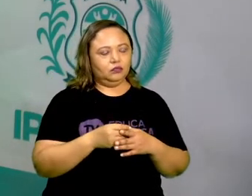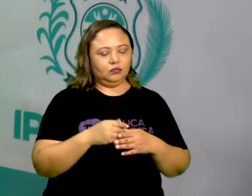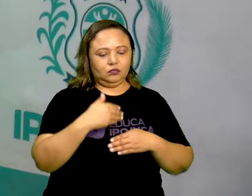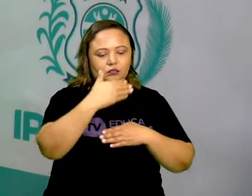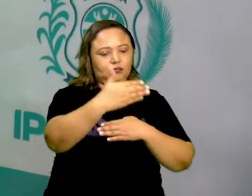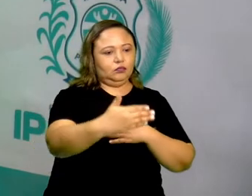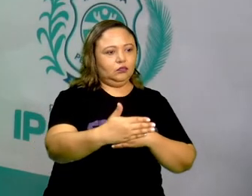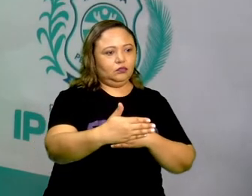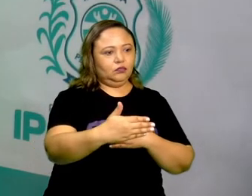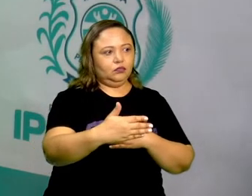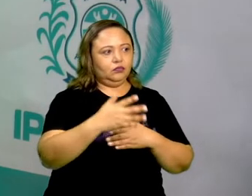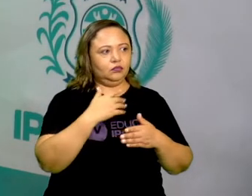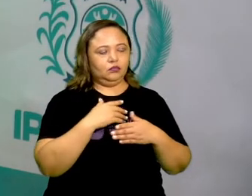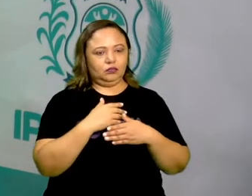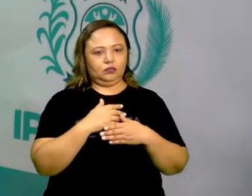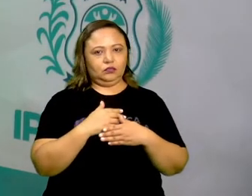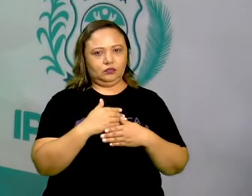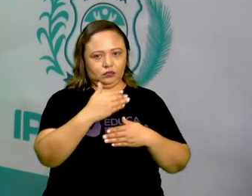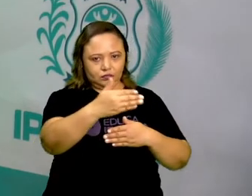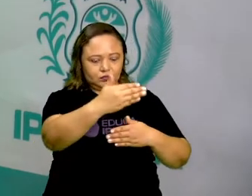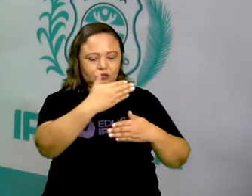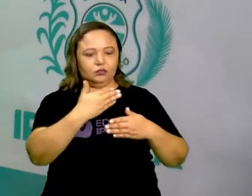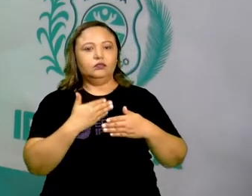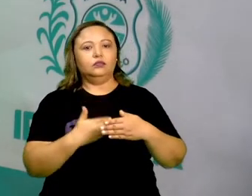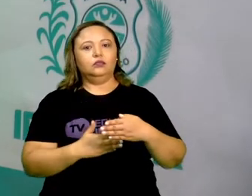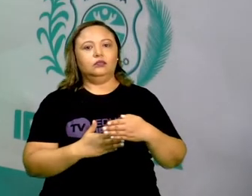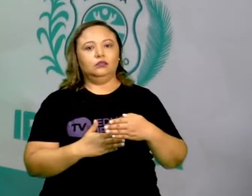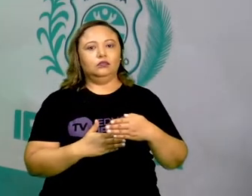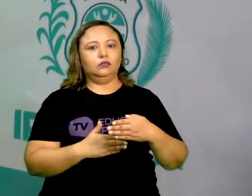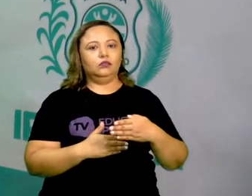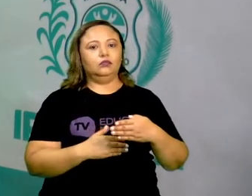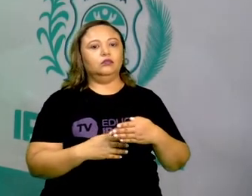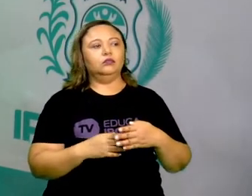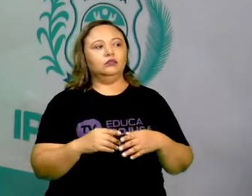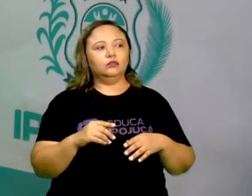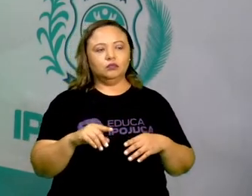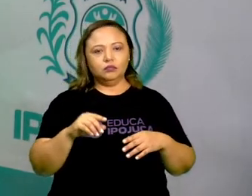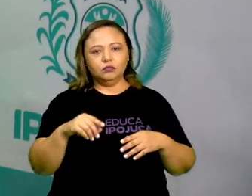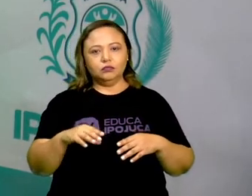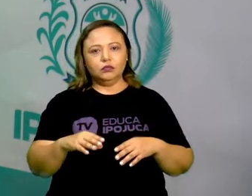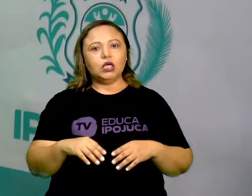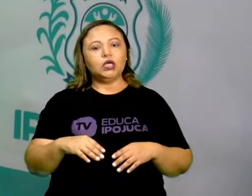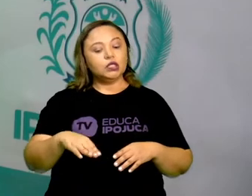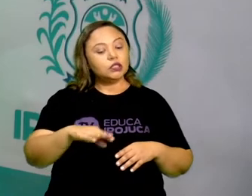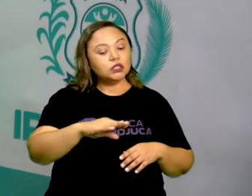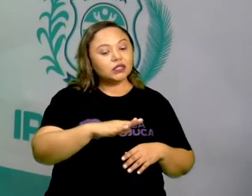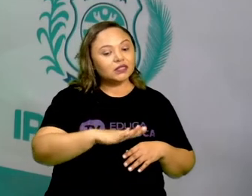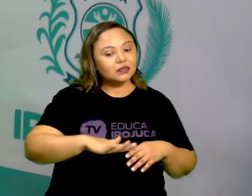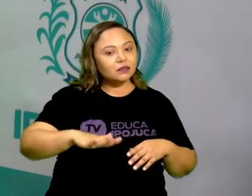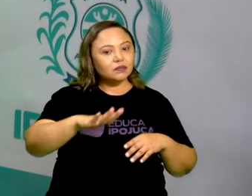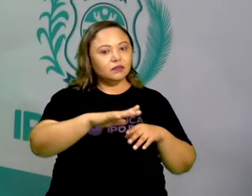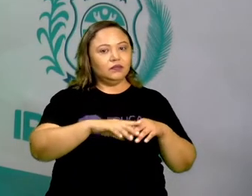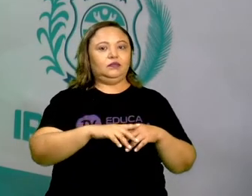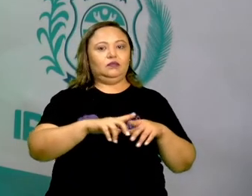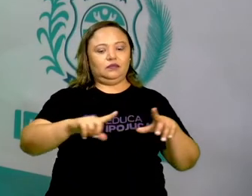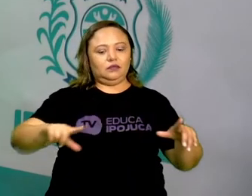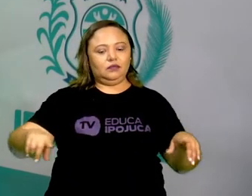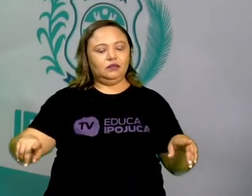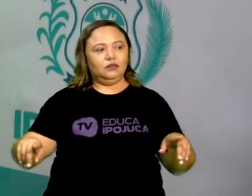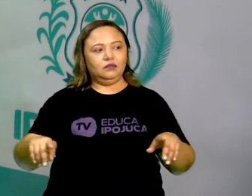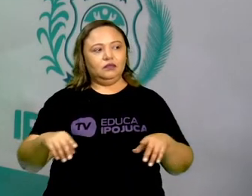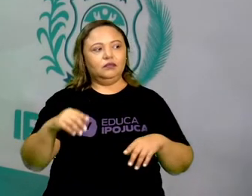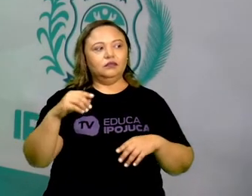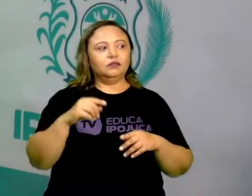frente de Ana. Está atrás. Está em cima do tapete. Ou perto da